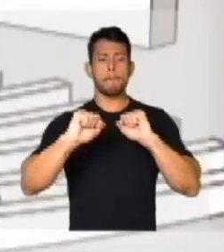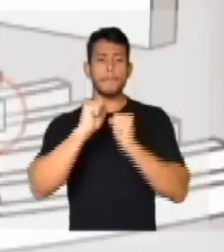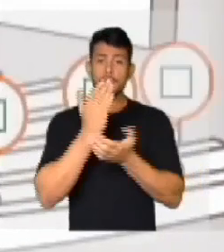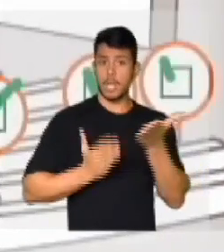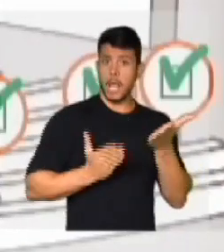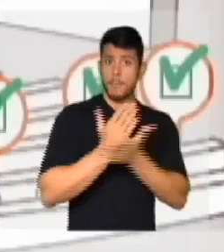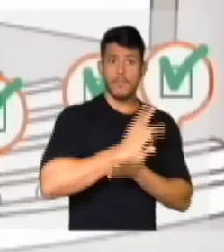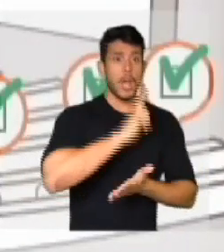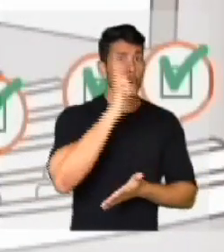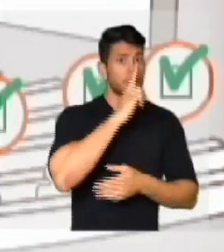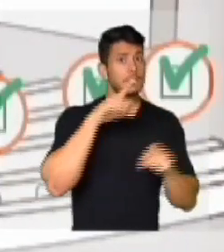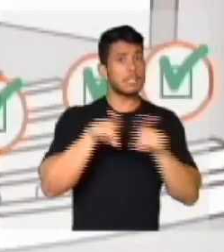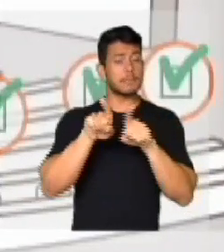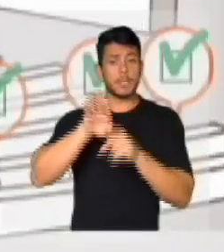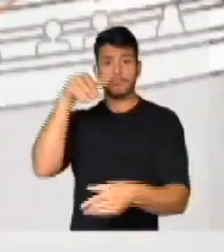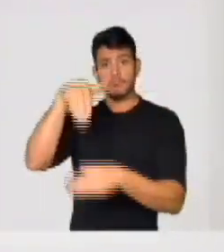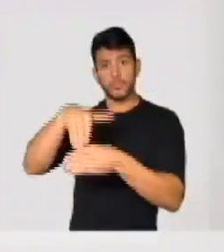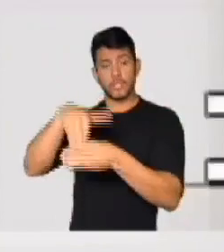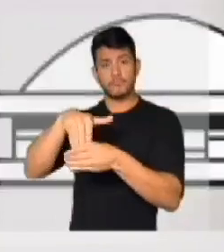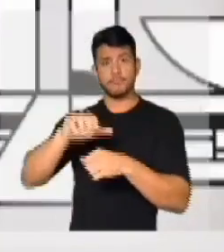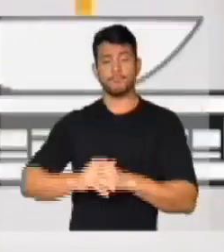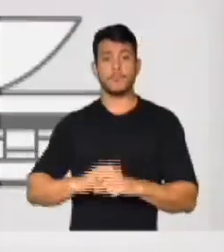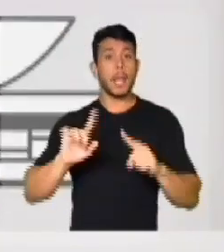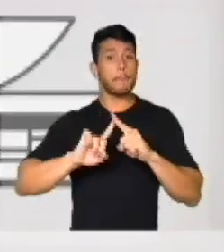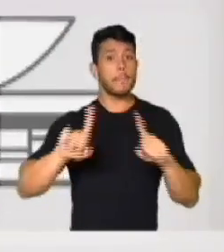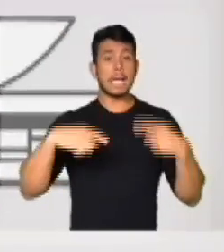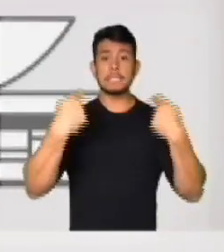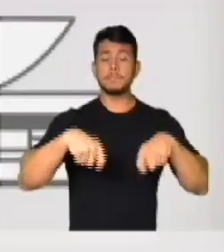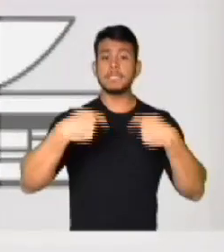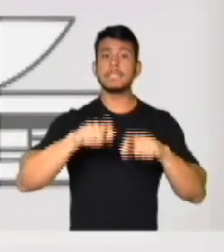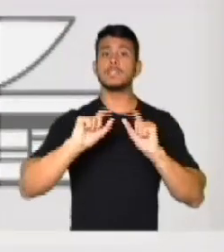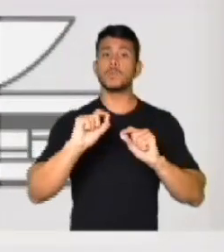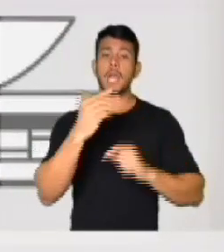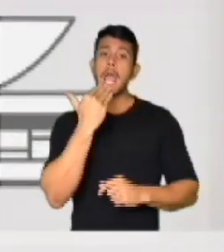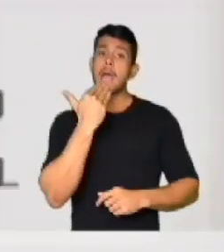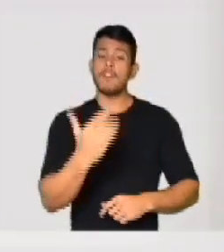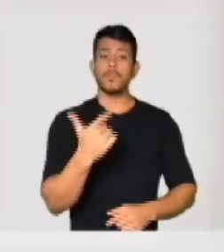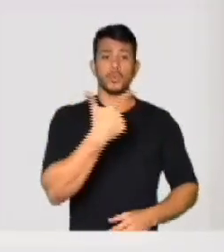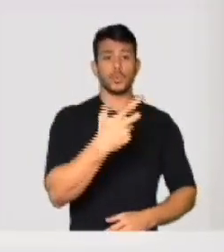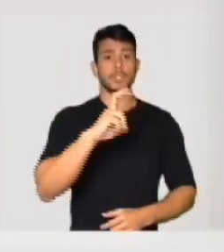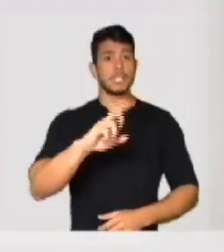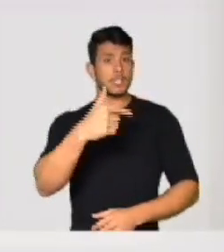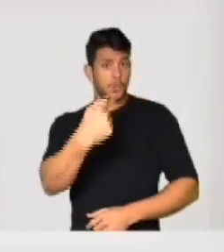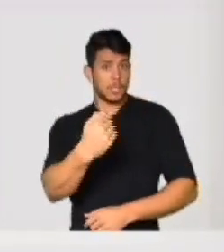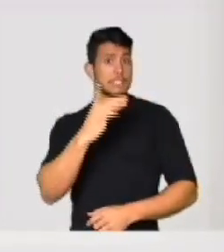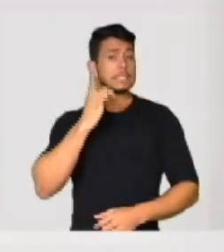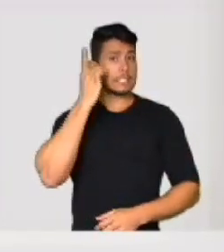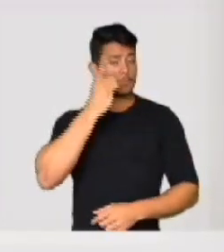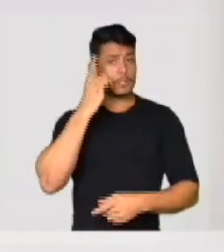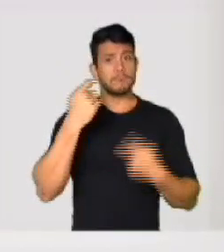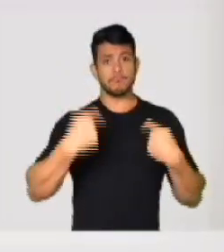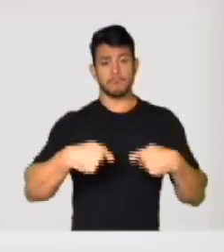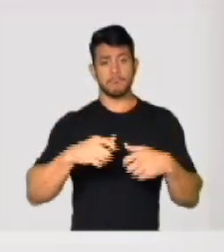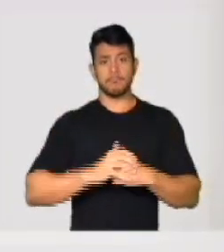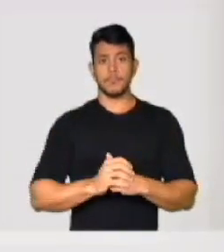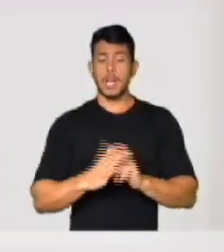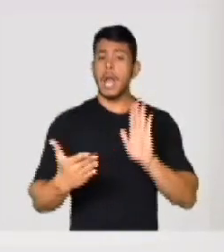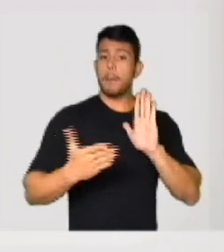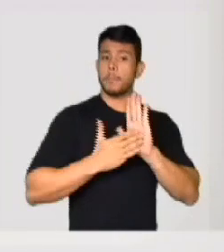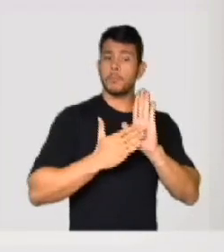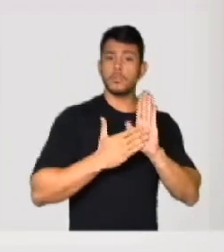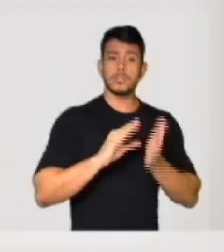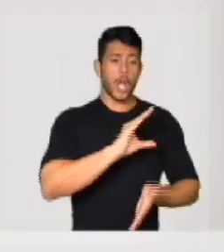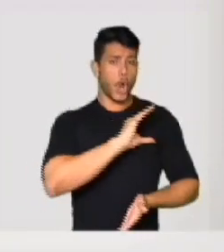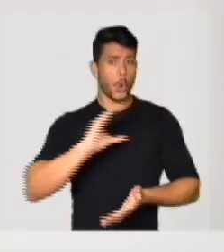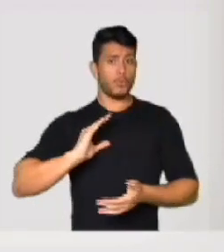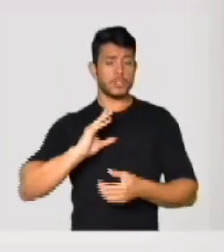a urgência e votar o projeto. Para isso, é preciso o voto favorável da maioria absoluta da Câmara. A proposta é puxada das